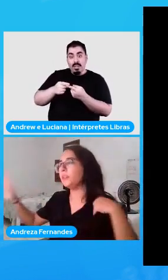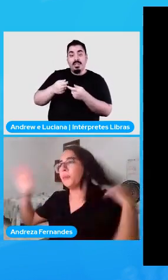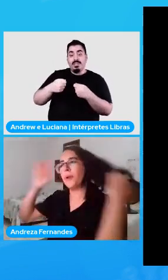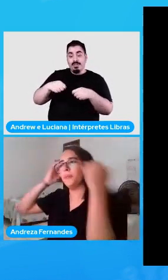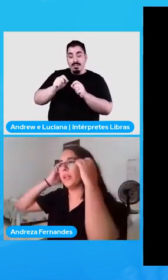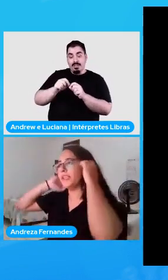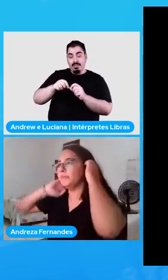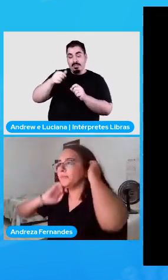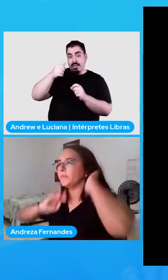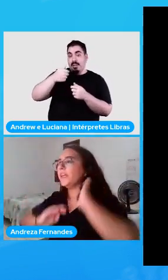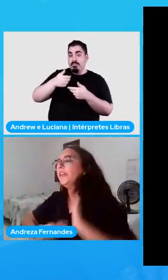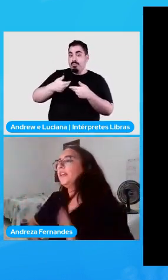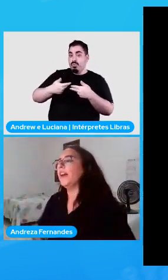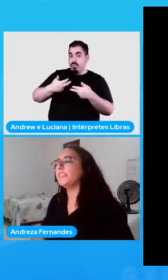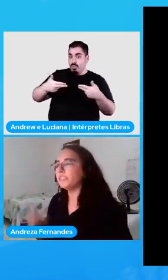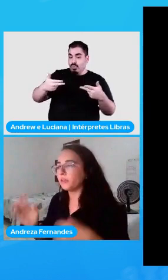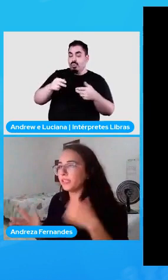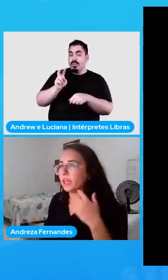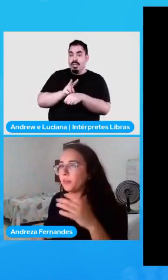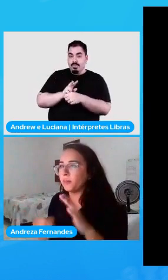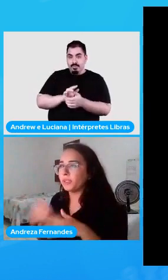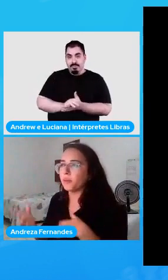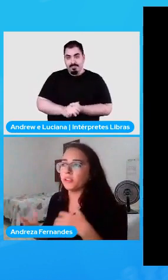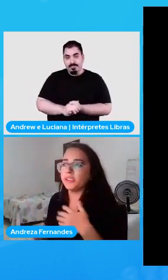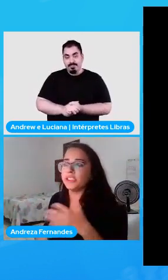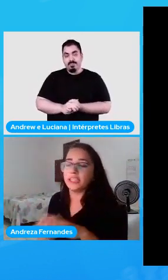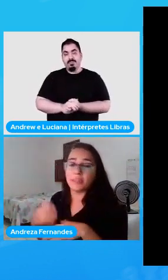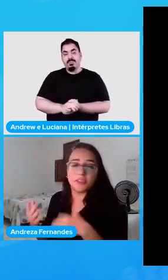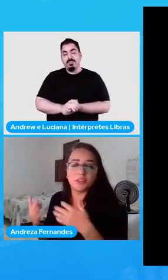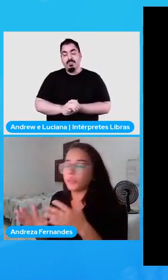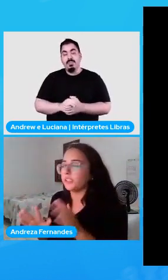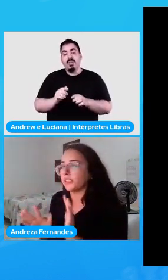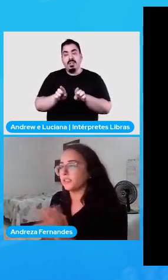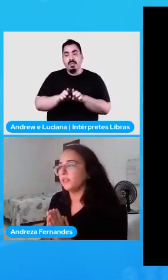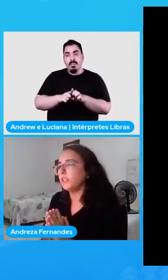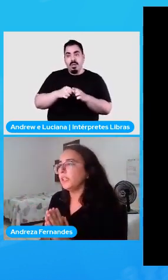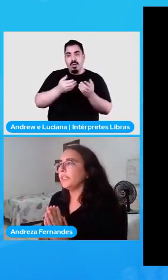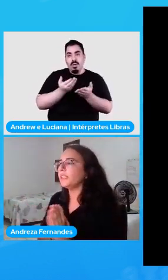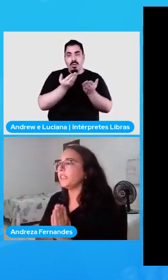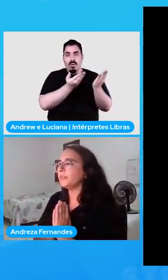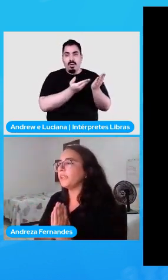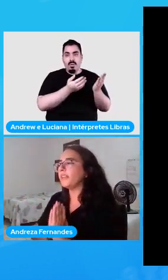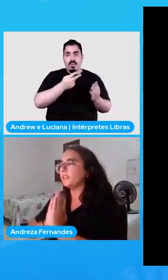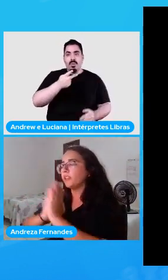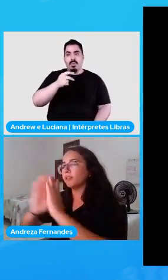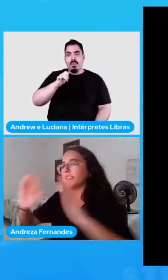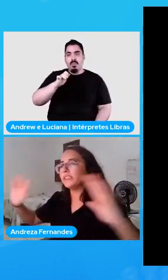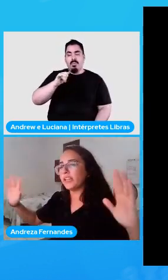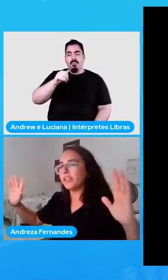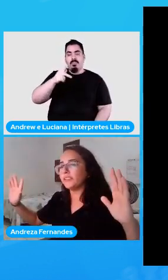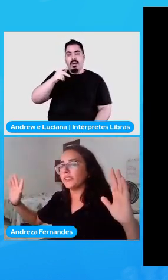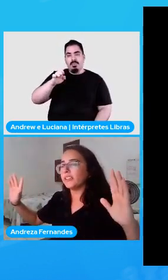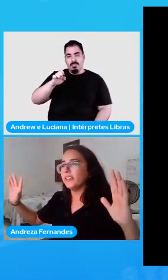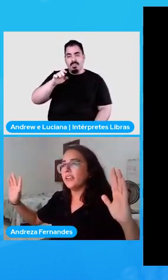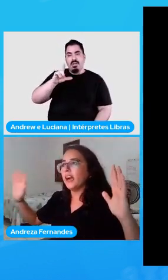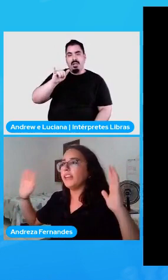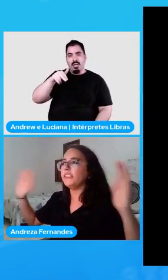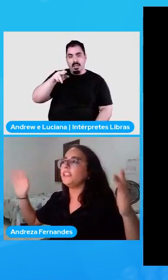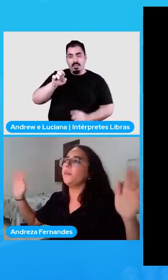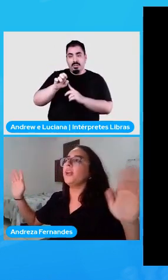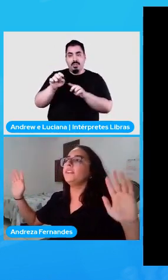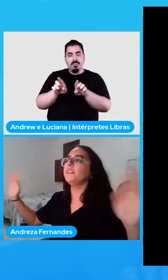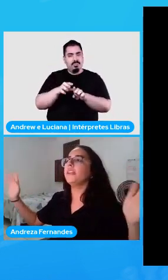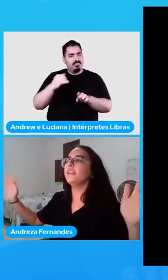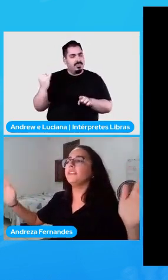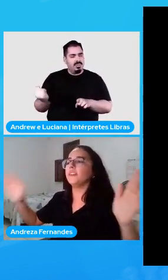indo para o pipeline, a gente tem uma etapa muito importante, que é a etapa de tokenização, que nada mais é do que uma sentença, a